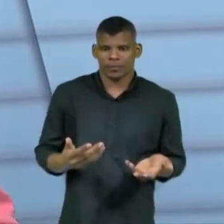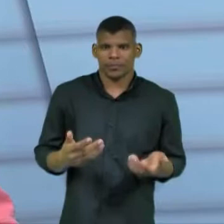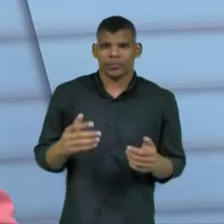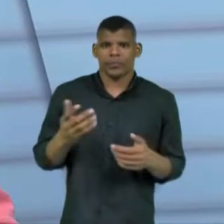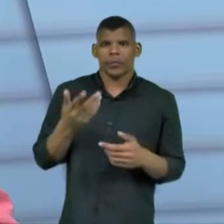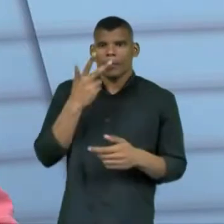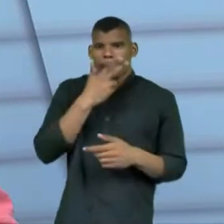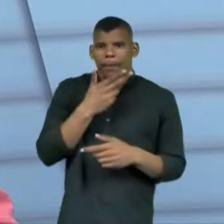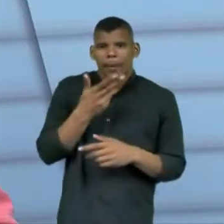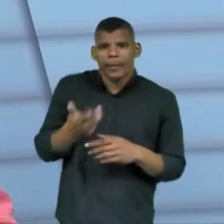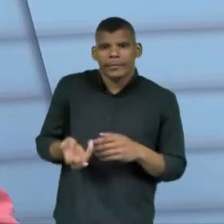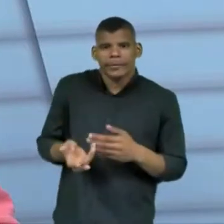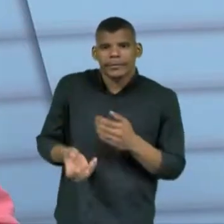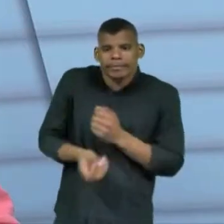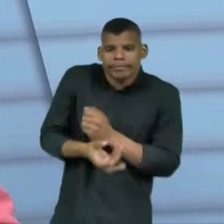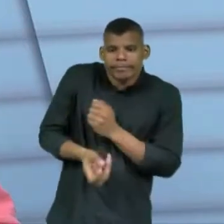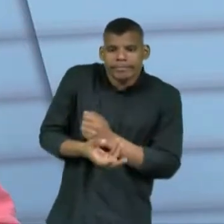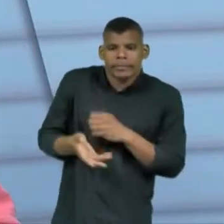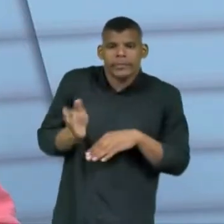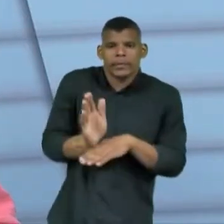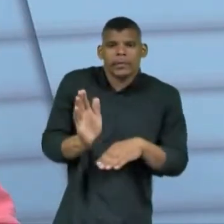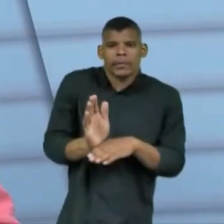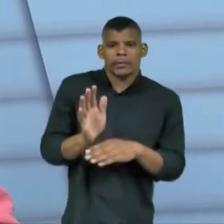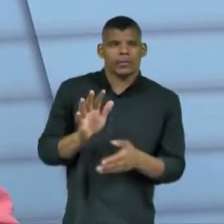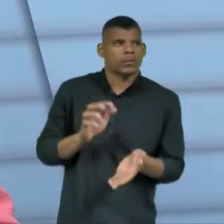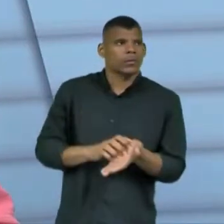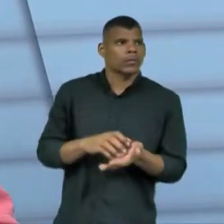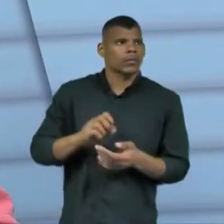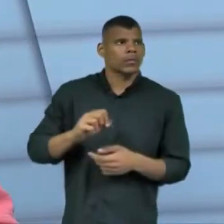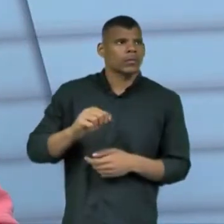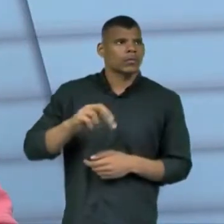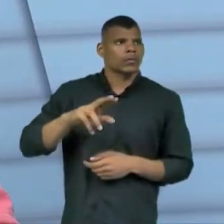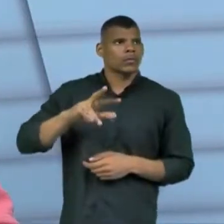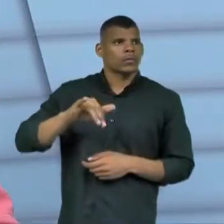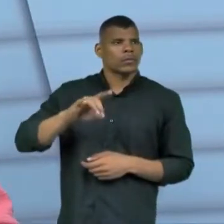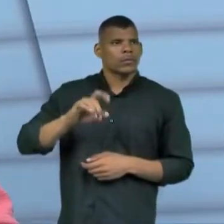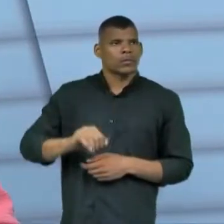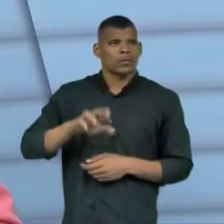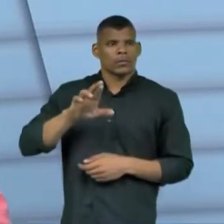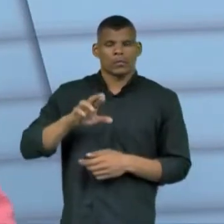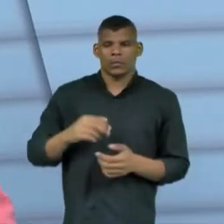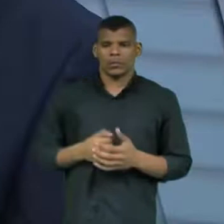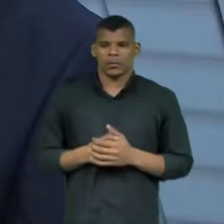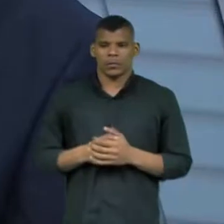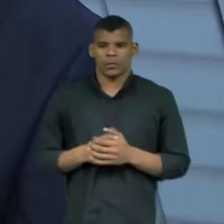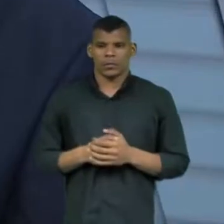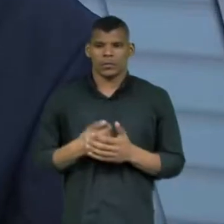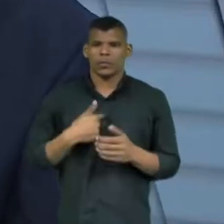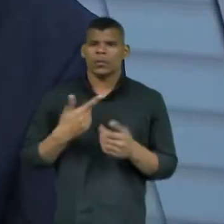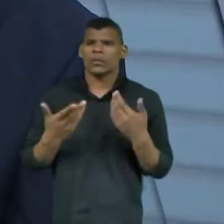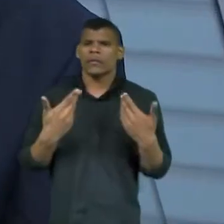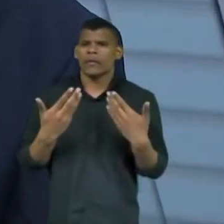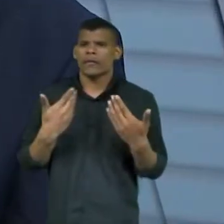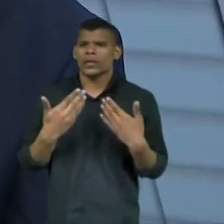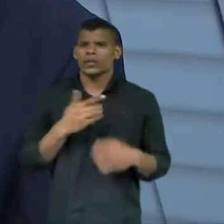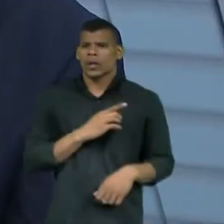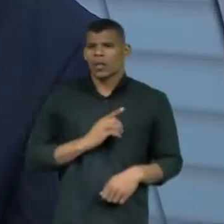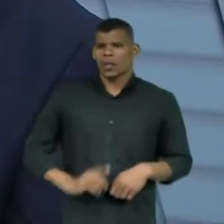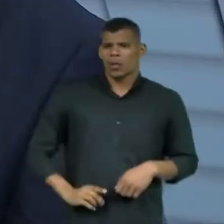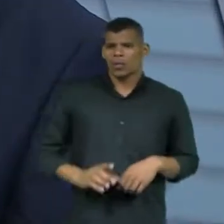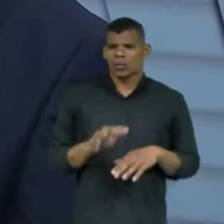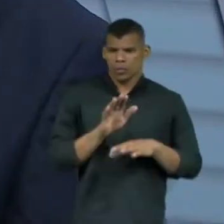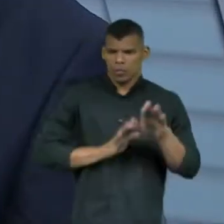favorecendo, pela sua condição de agente público... Eu entendi. Eu até estava conversando com deputados aqui na Assembleia, que tomam cuidado,